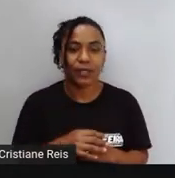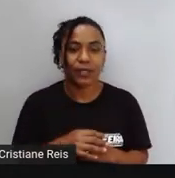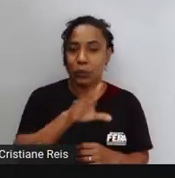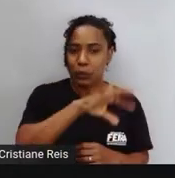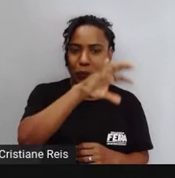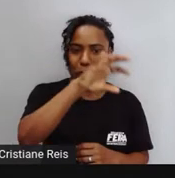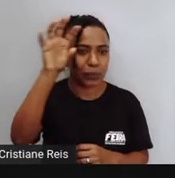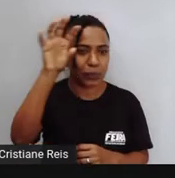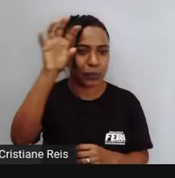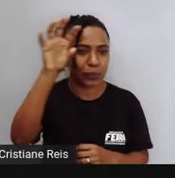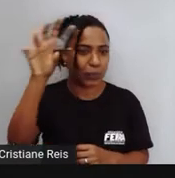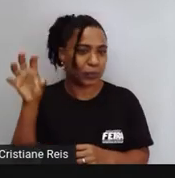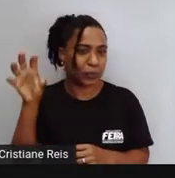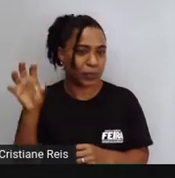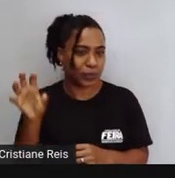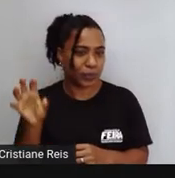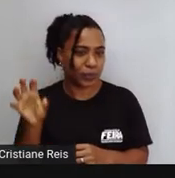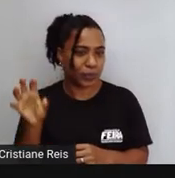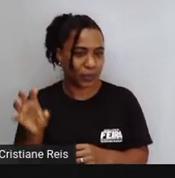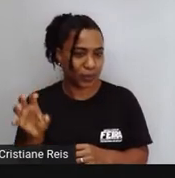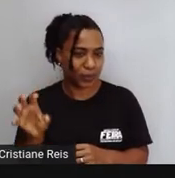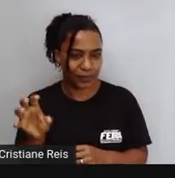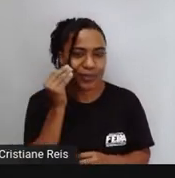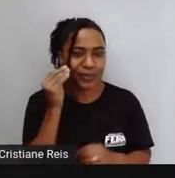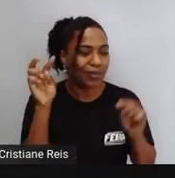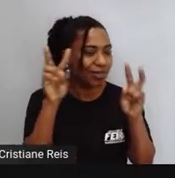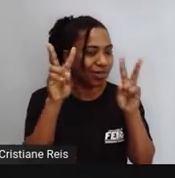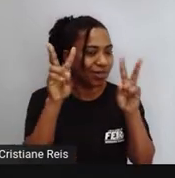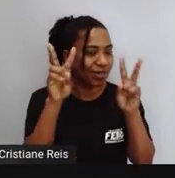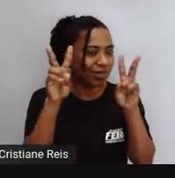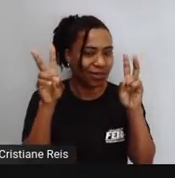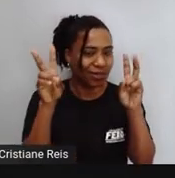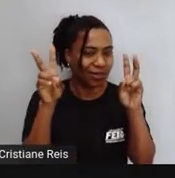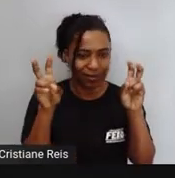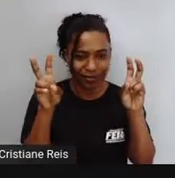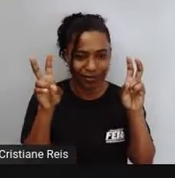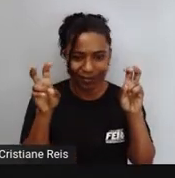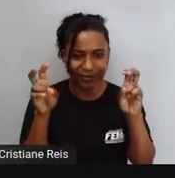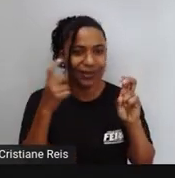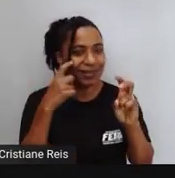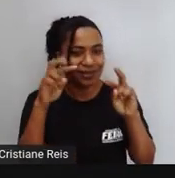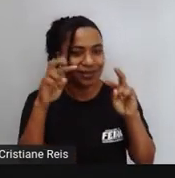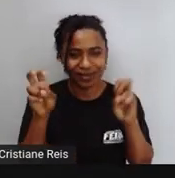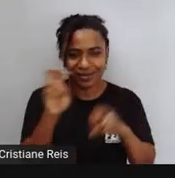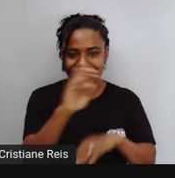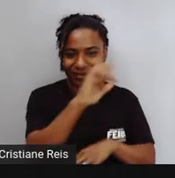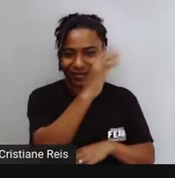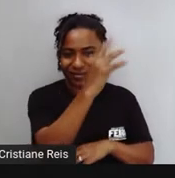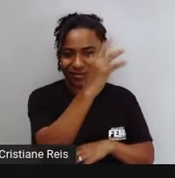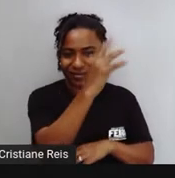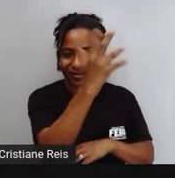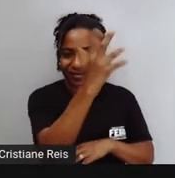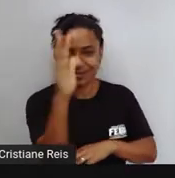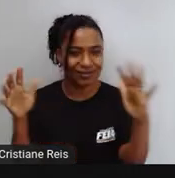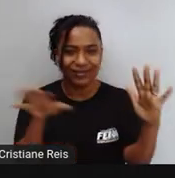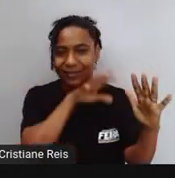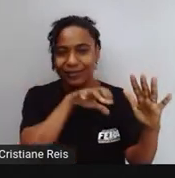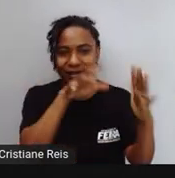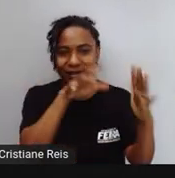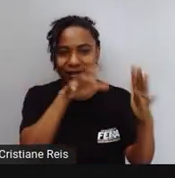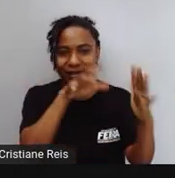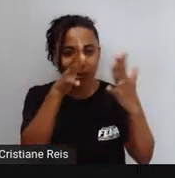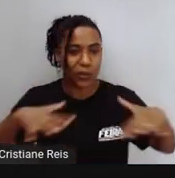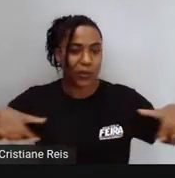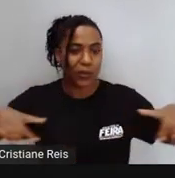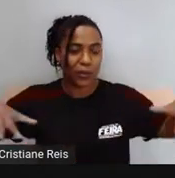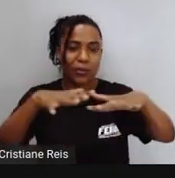se nós observarmos Ele está relacionado a uma temática Que é o meio ambiente E foi um infográfico produzido por um